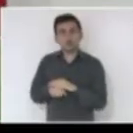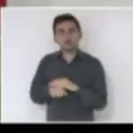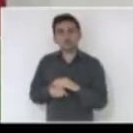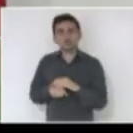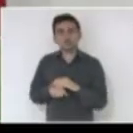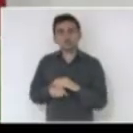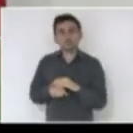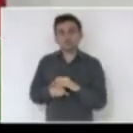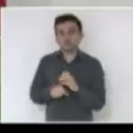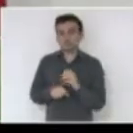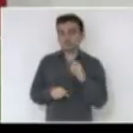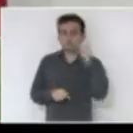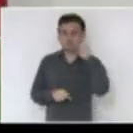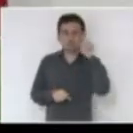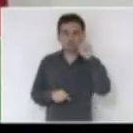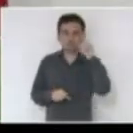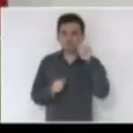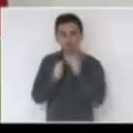e dia lá, muitos dias.